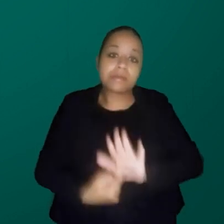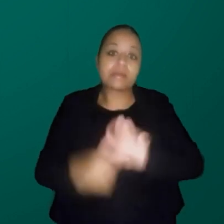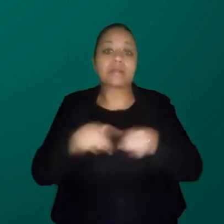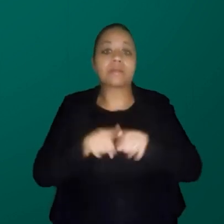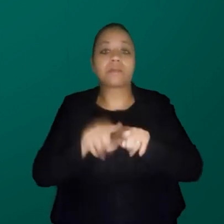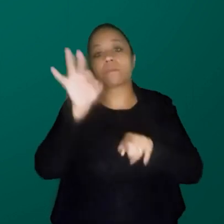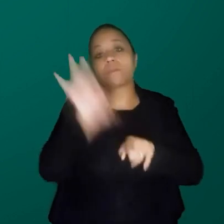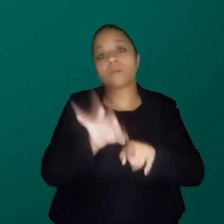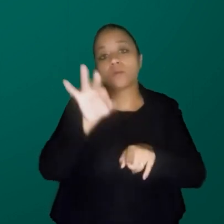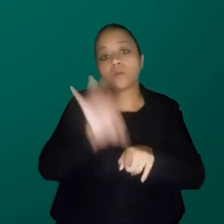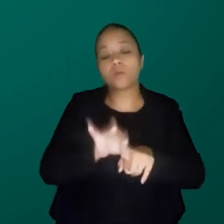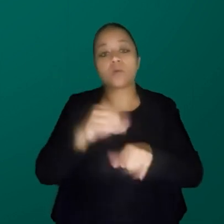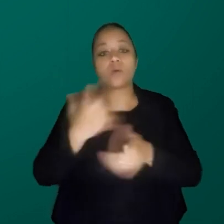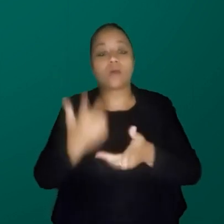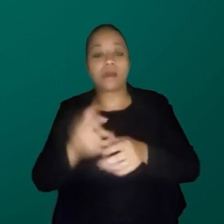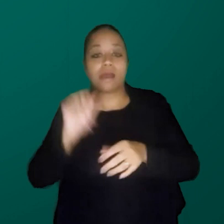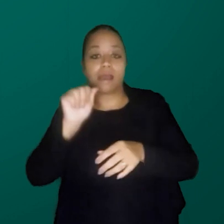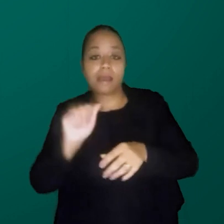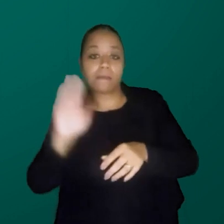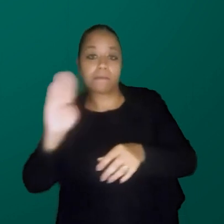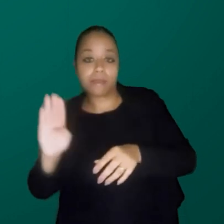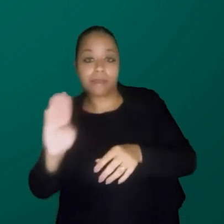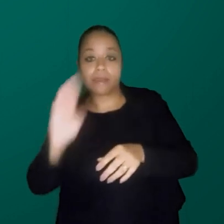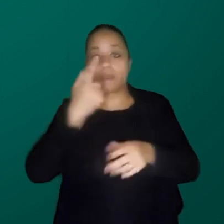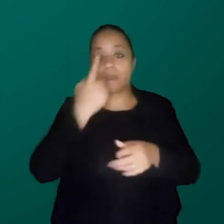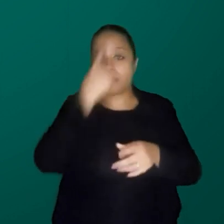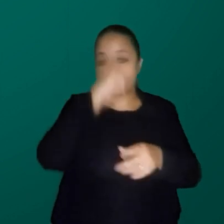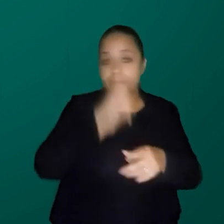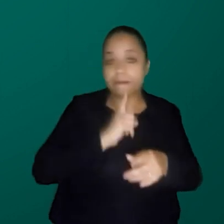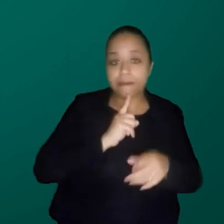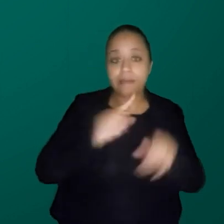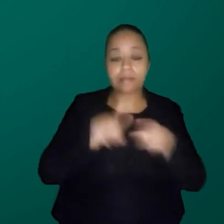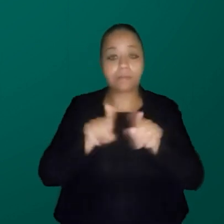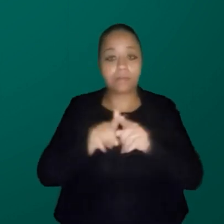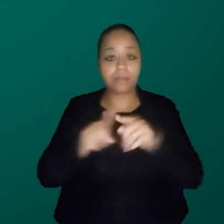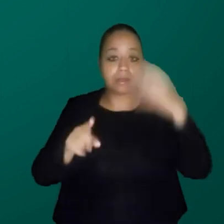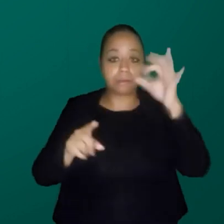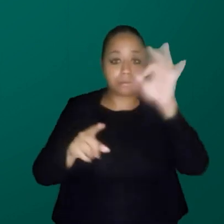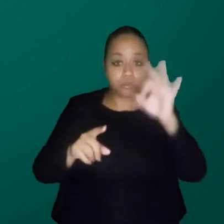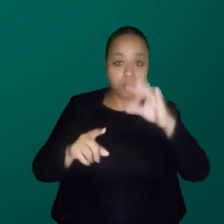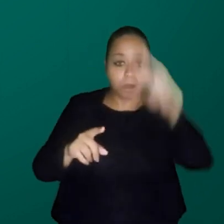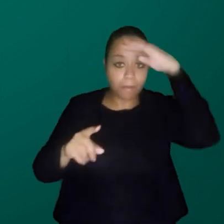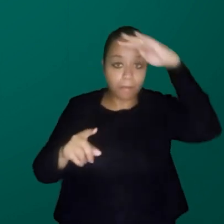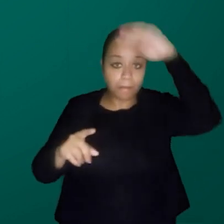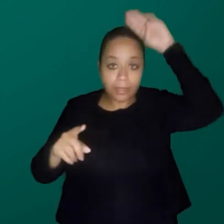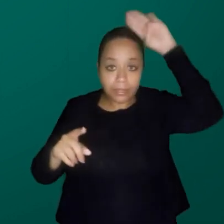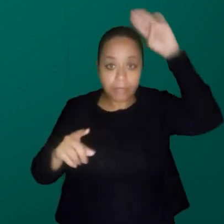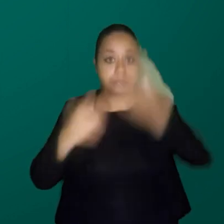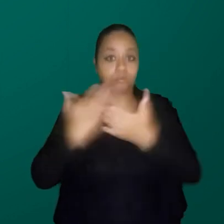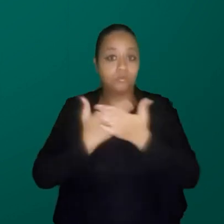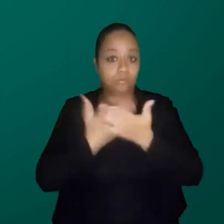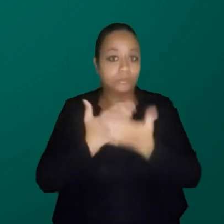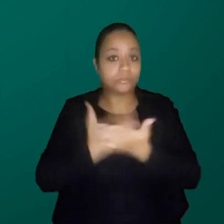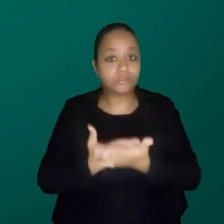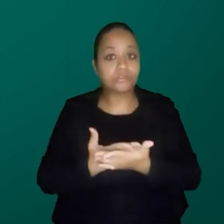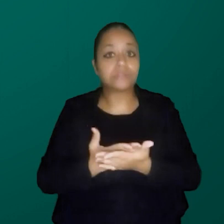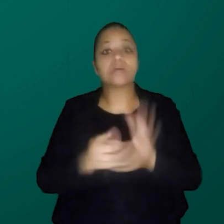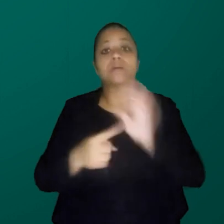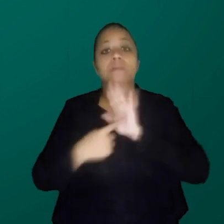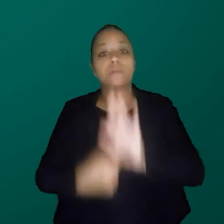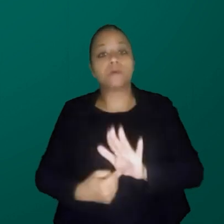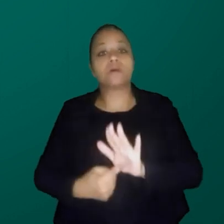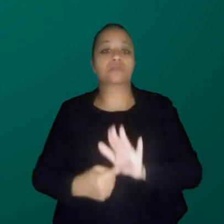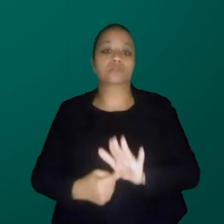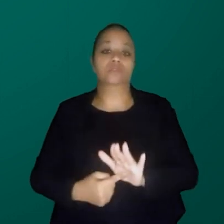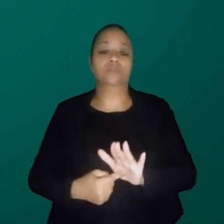o percentual de um A, um B, que é esse amarelo claro, e percentual na academia. Então, vocês veem que a gente tem o tesoura da